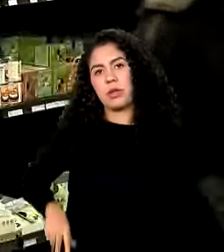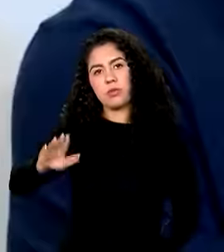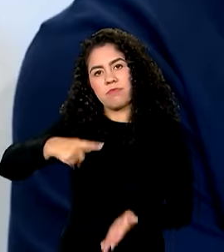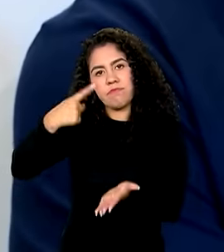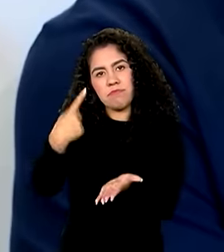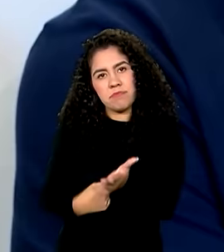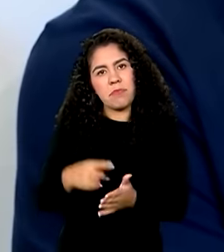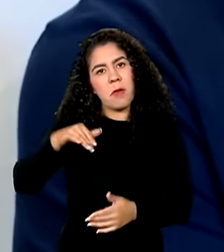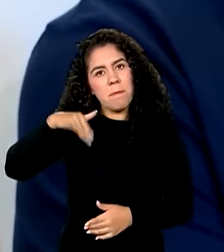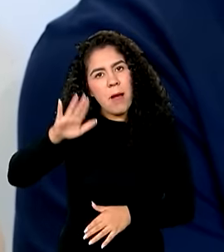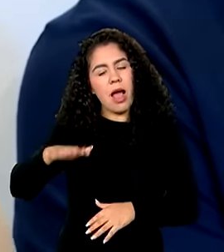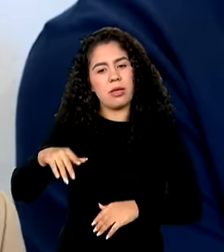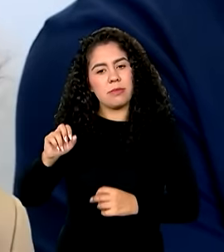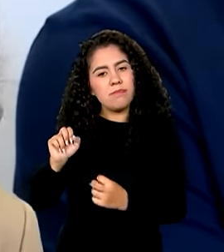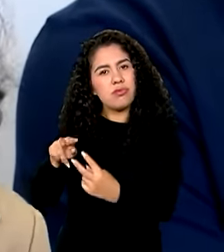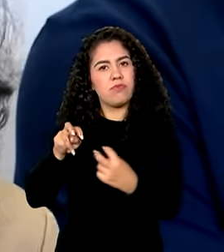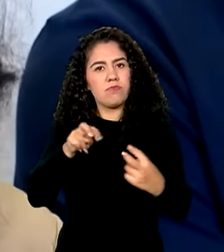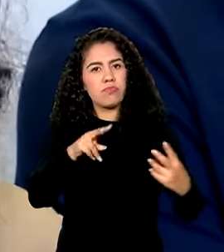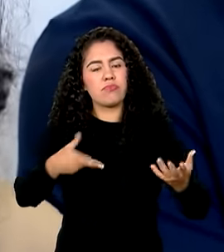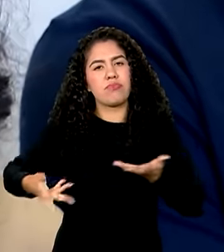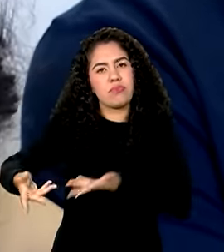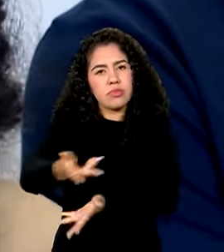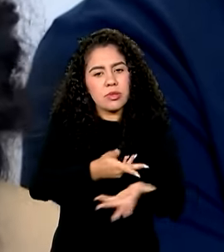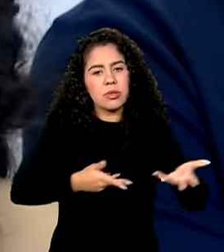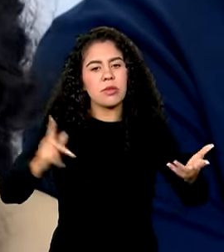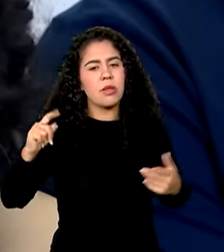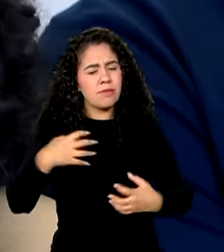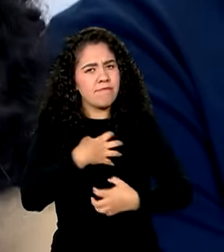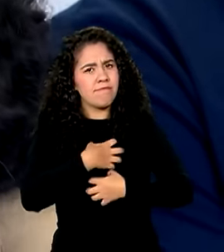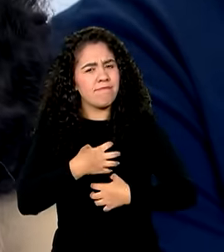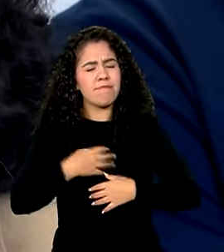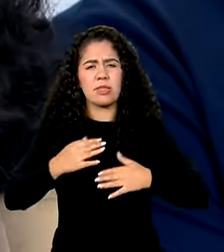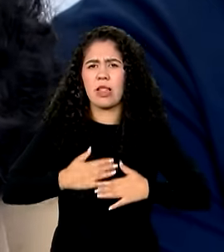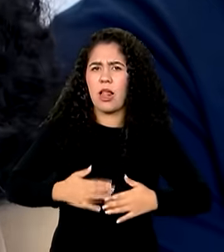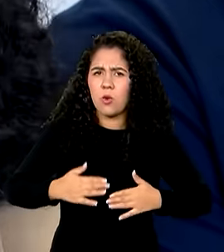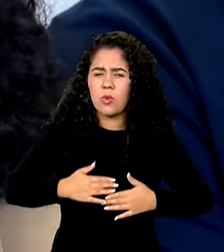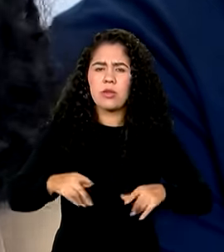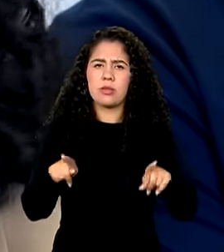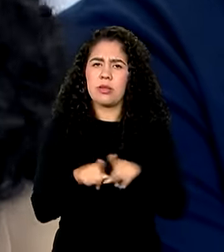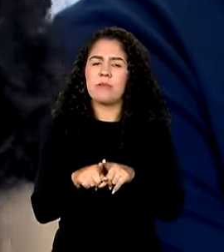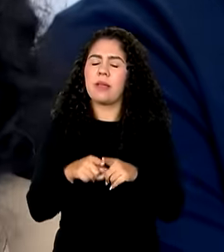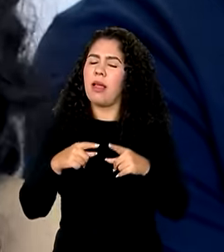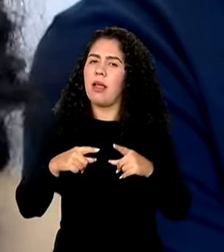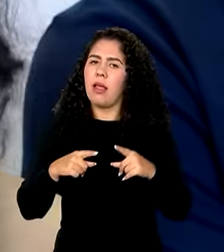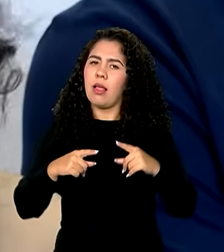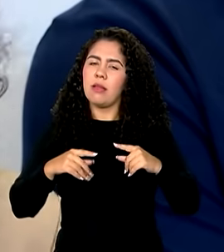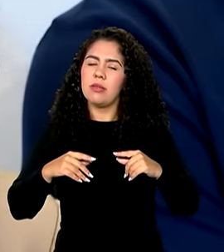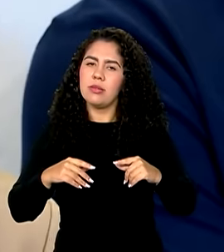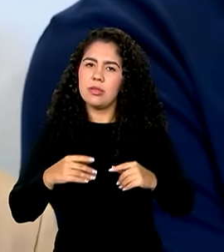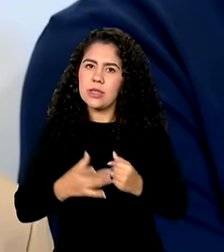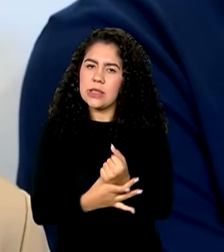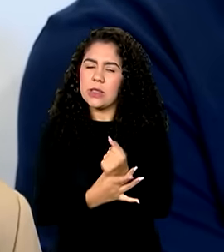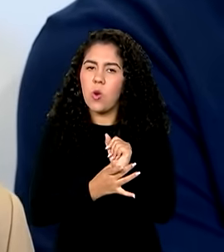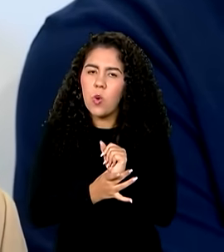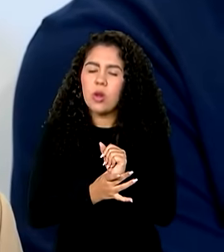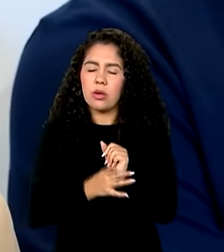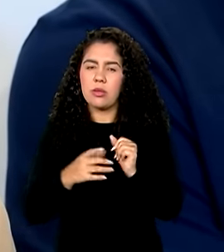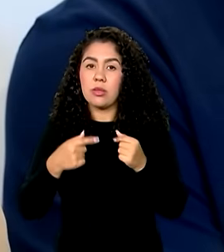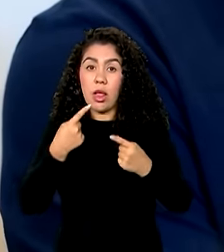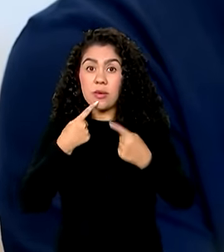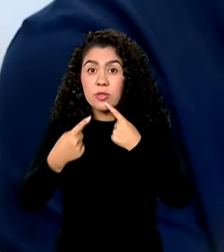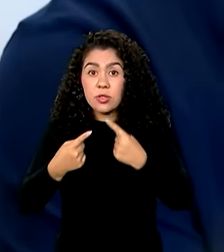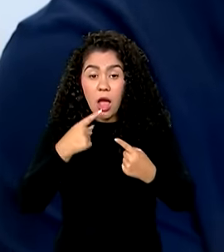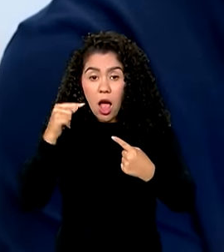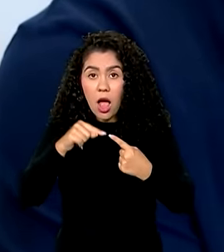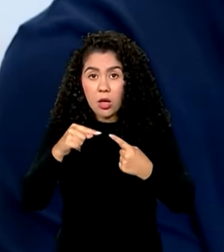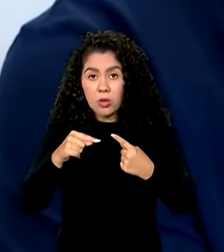este. O presidente está muito otimista e nos passou muita segurança, muita tranquilidade. E acho que a continuidade desse diálogo vai ser